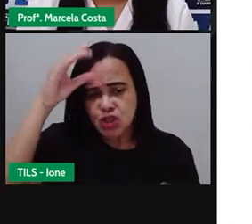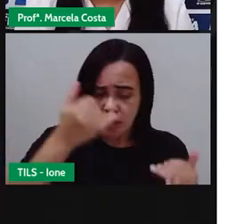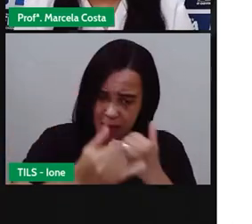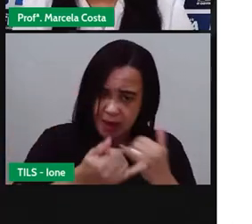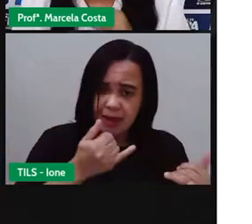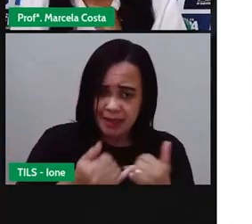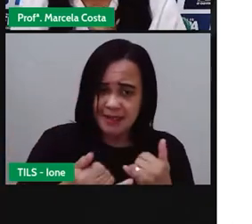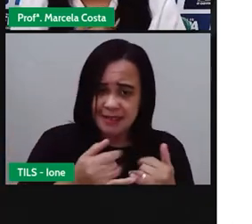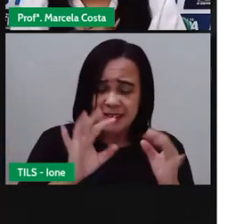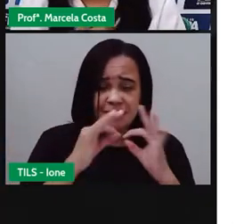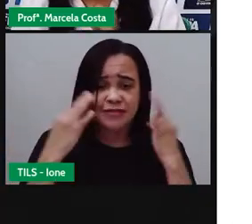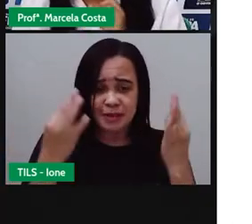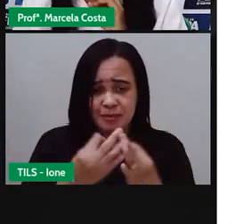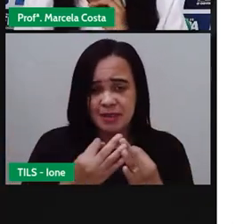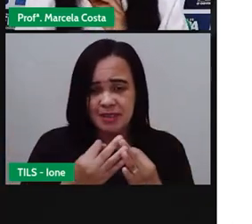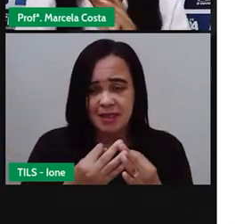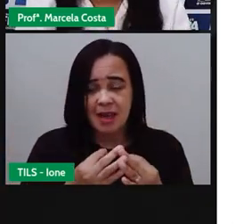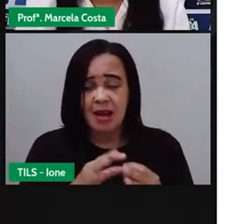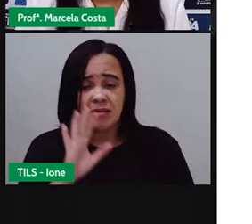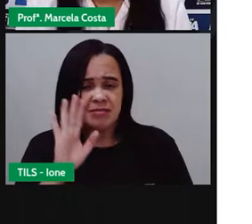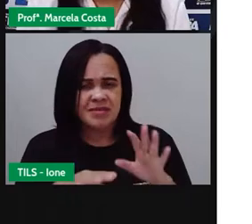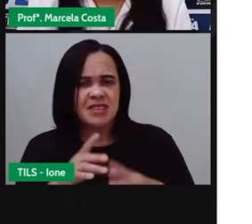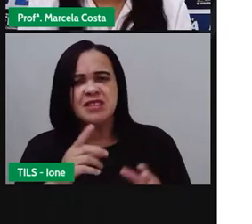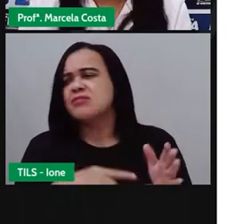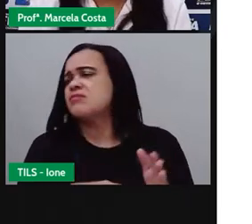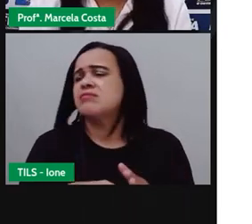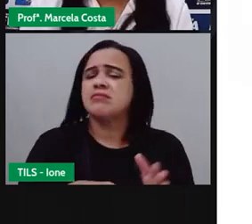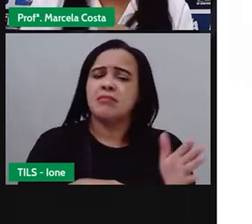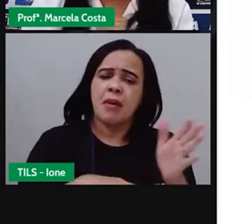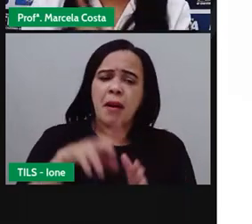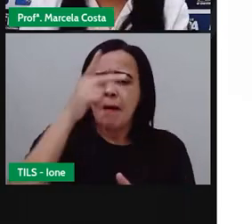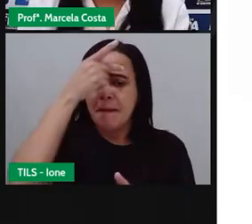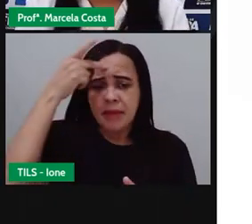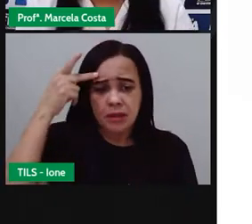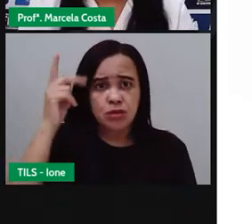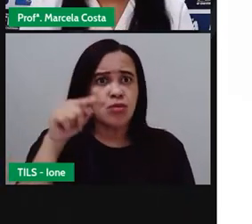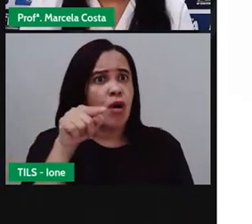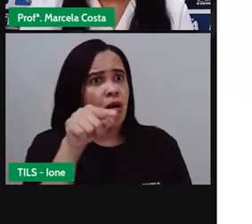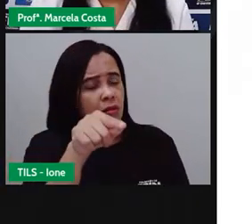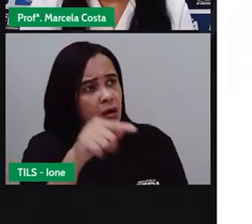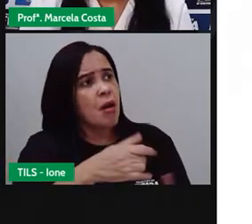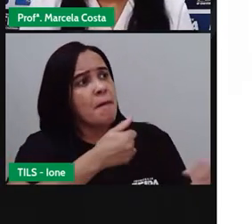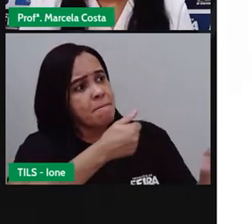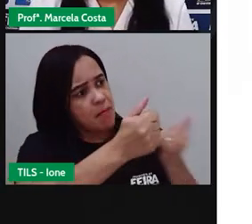Alguém já disse assim pra você, olha, você parece com essa pessoa.